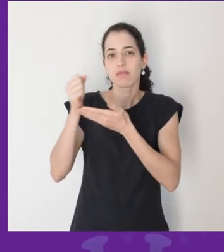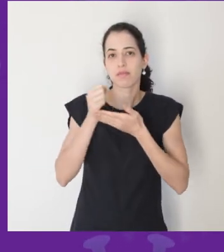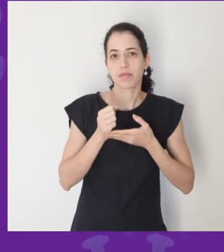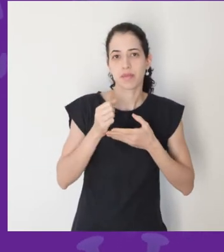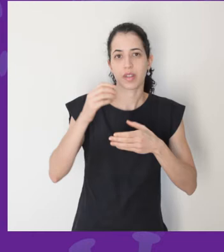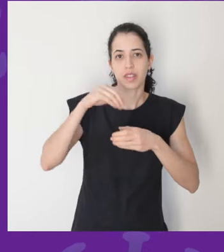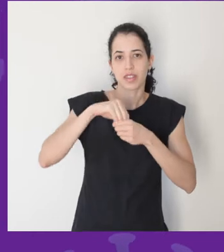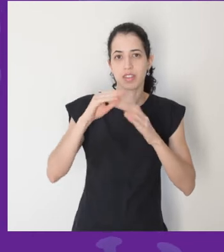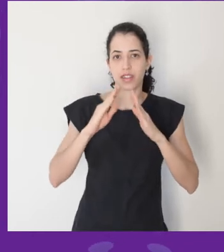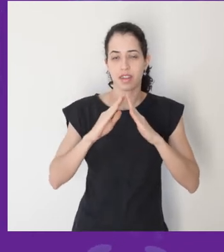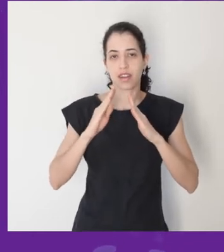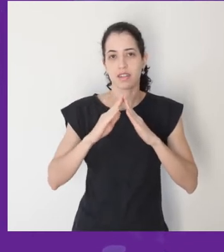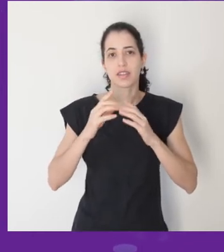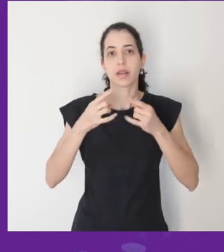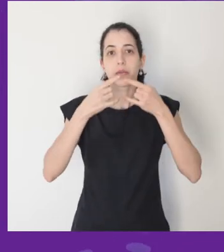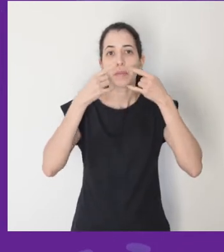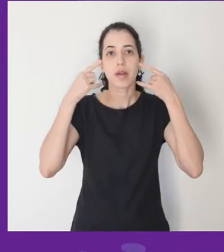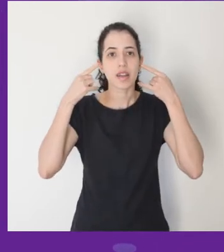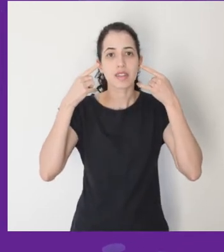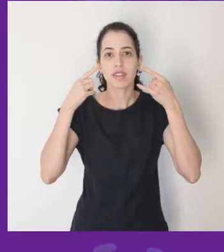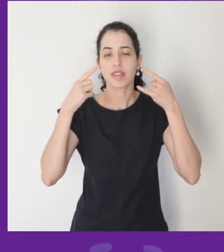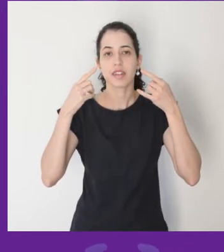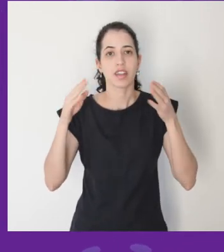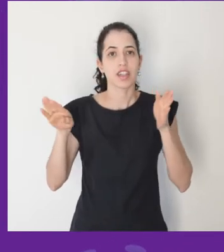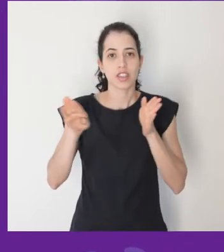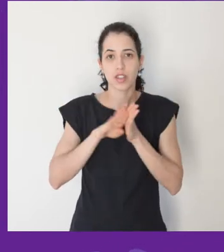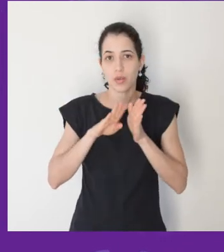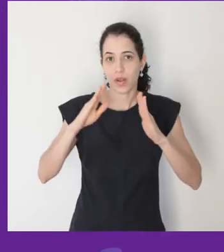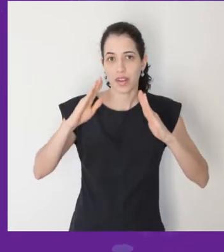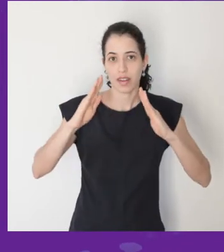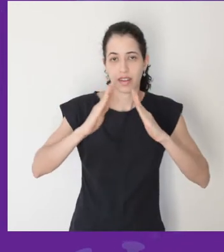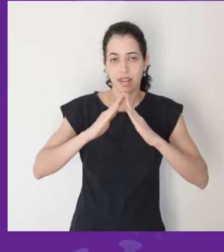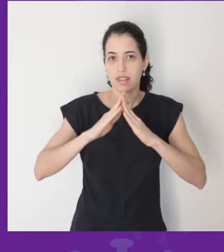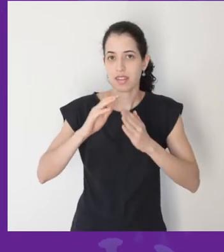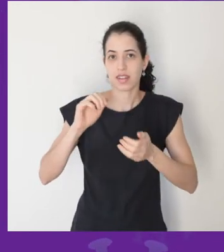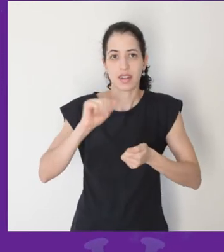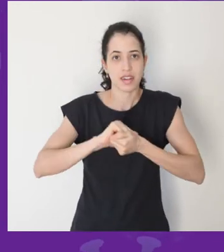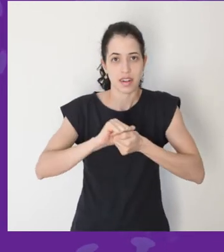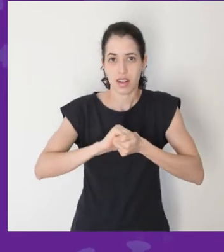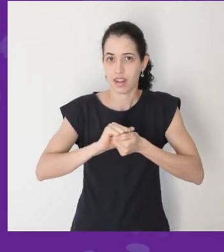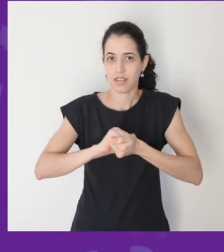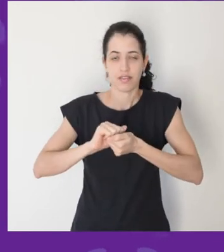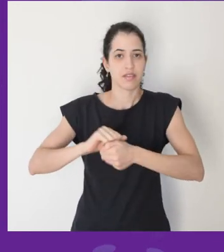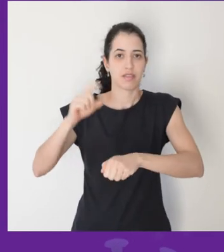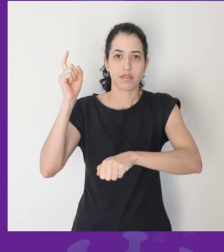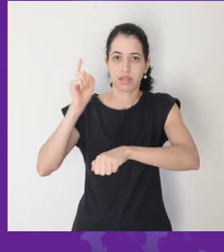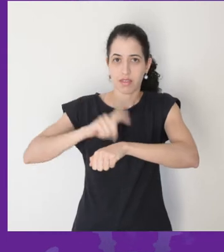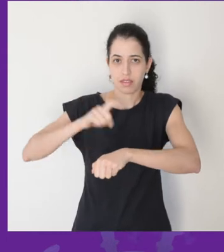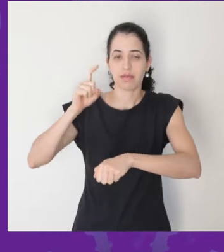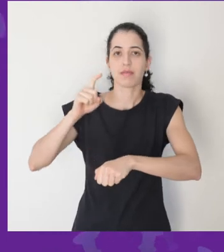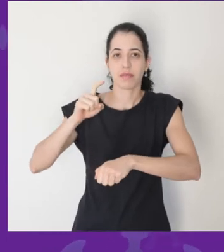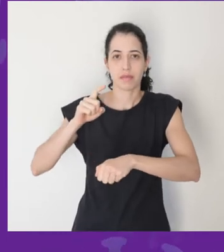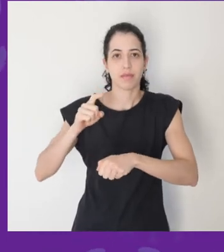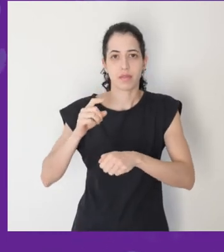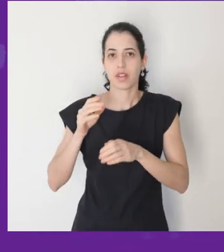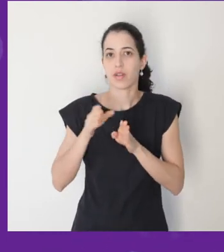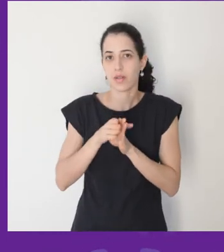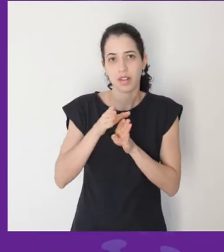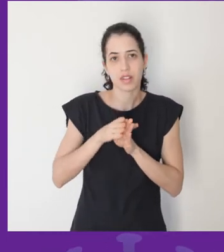traz da rua, quando voltar da rua, colocar a máscara para lavar imediatamente e tomar todos aqueles cuidados que nós já vimos